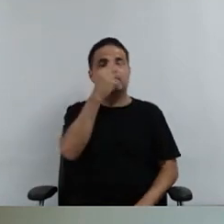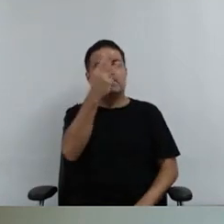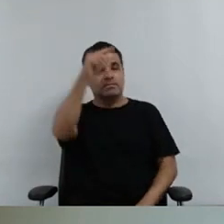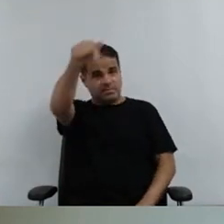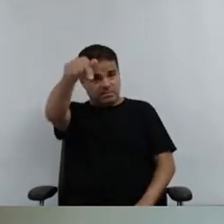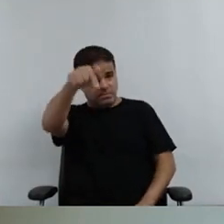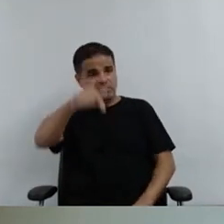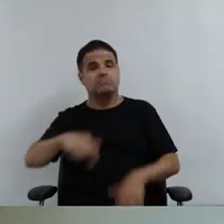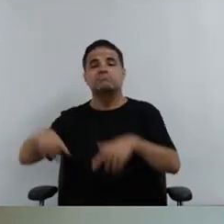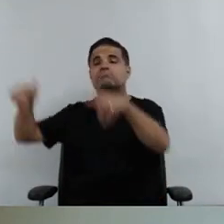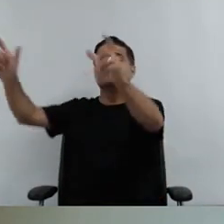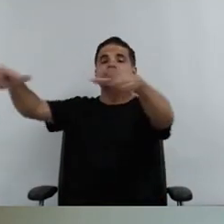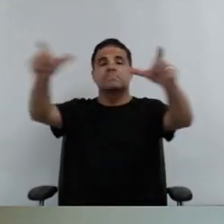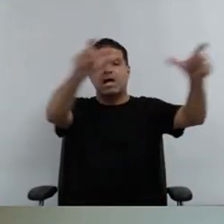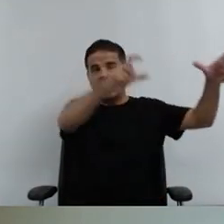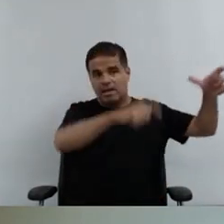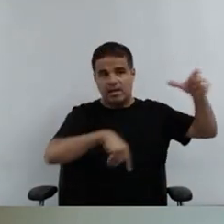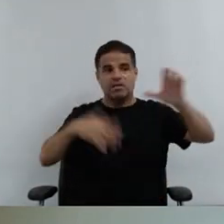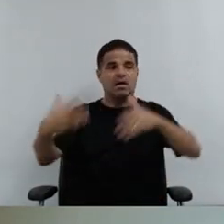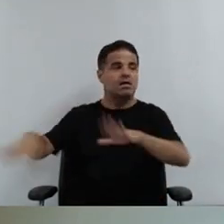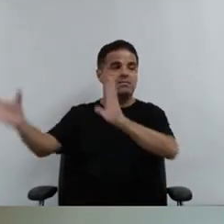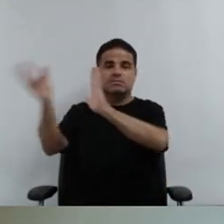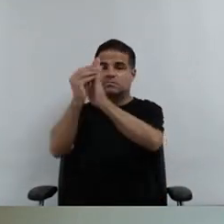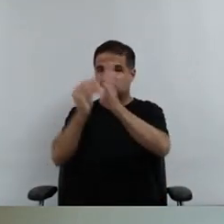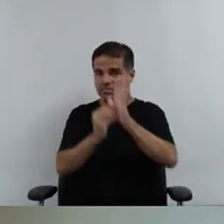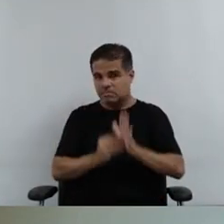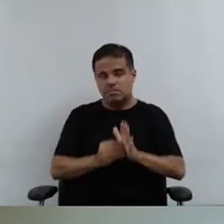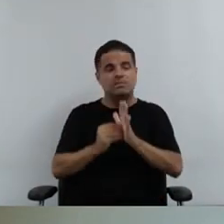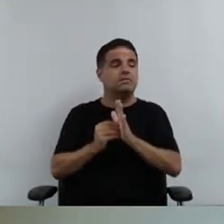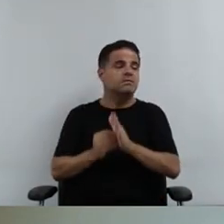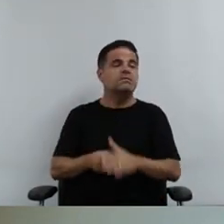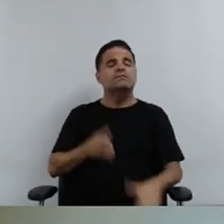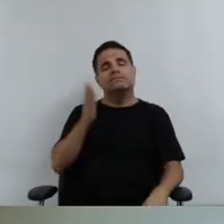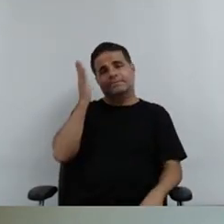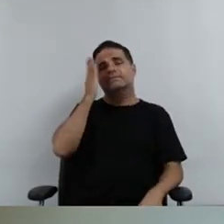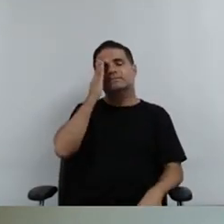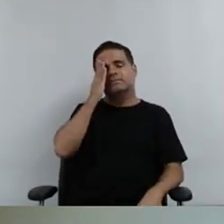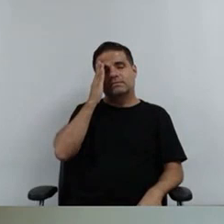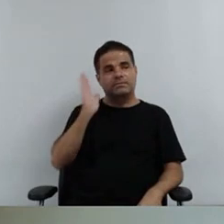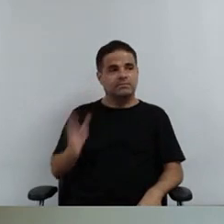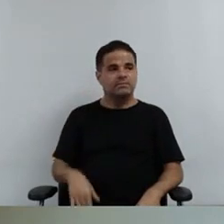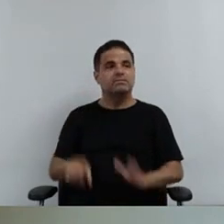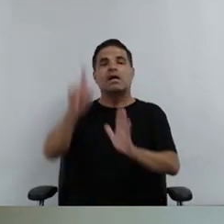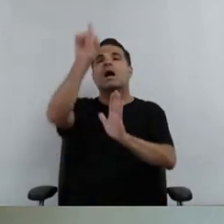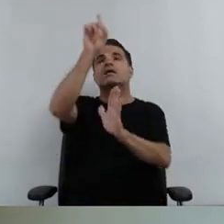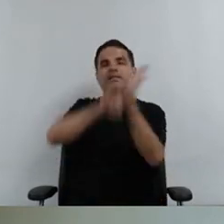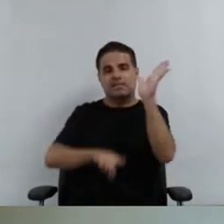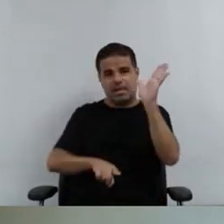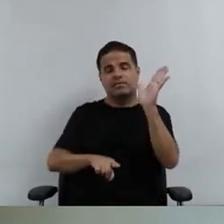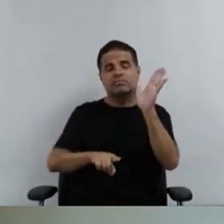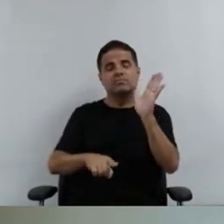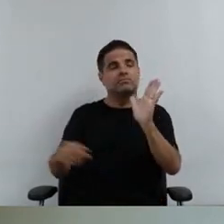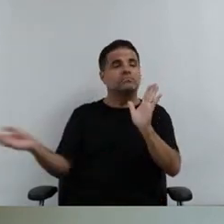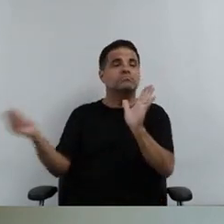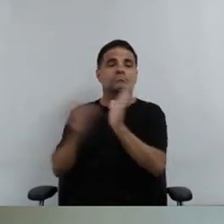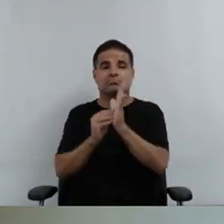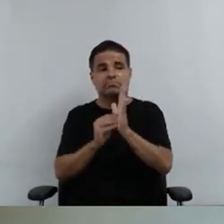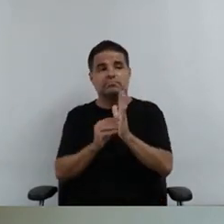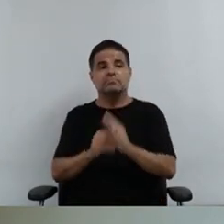territórios que estão oficialmente delimitados, mas a gente sabe que o decreto que estabelece o processo de